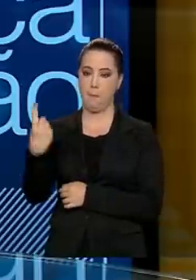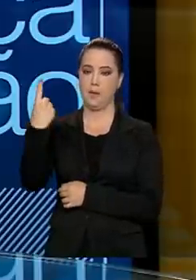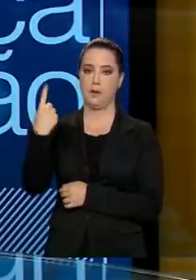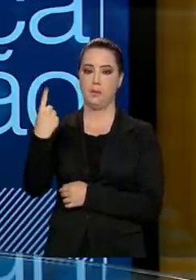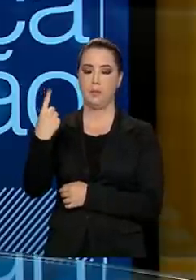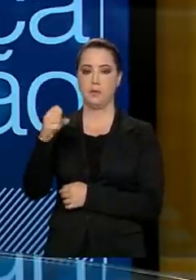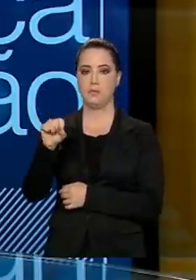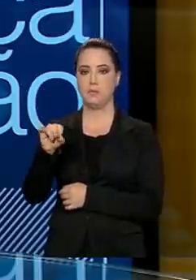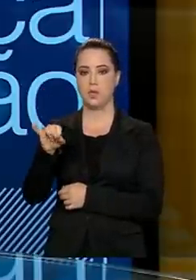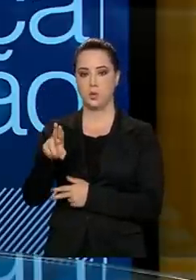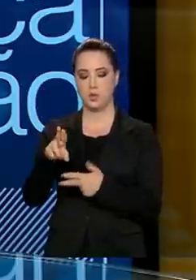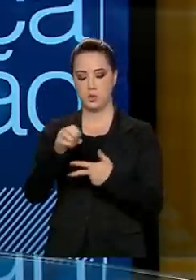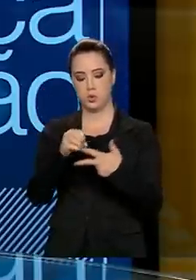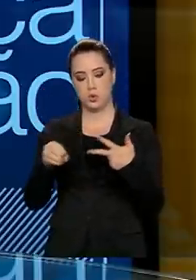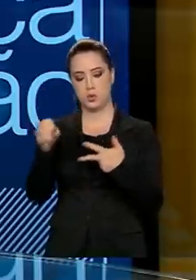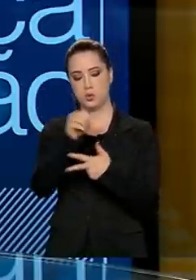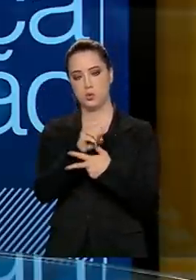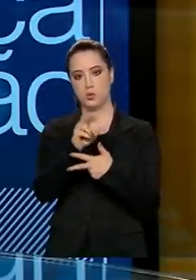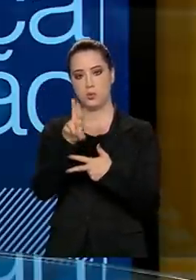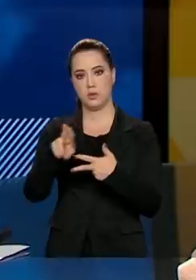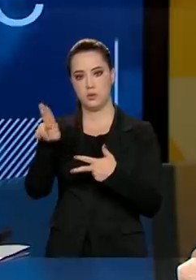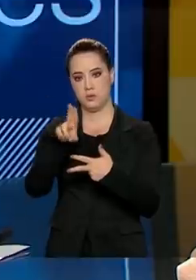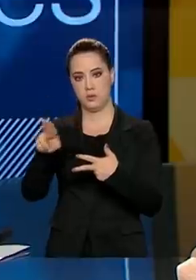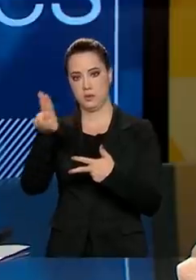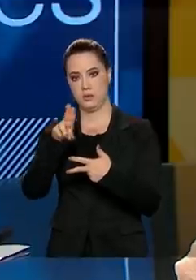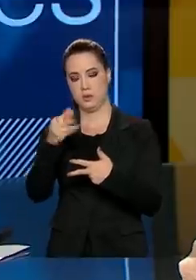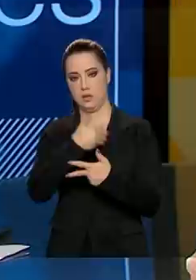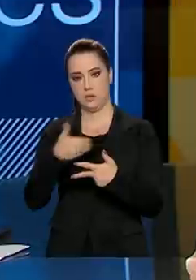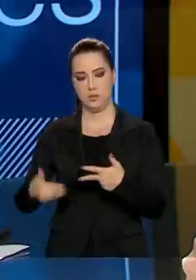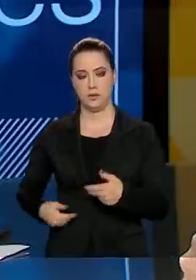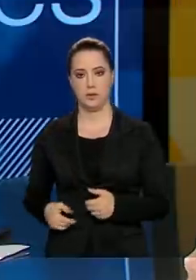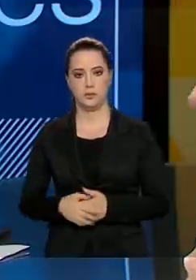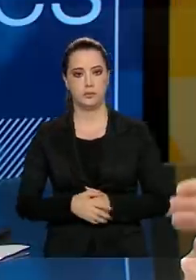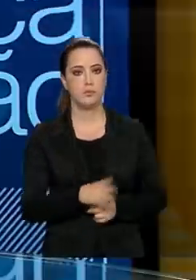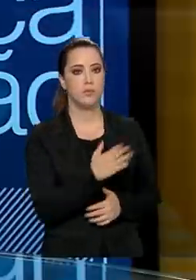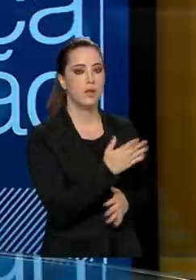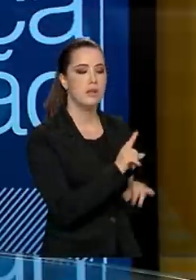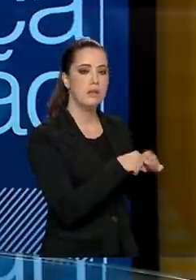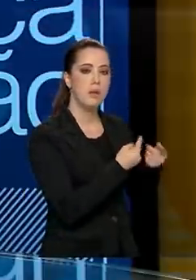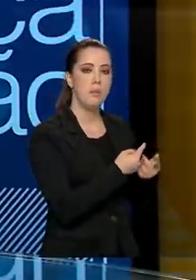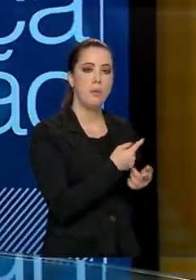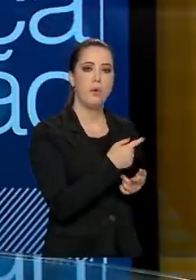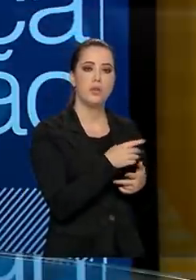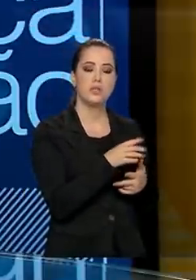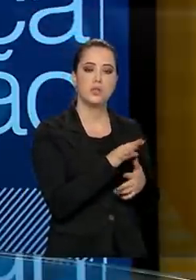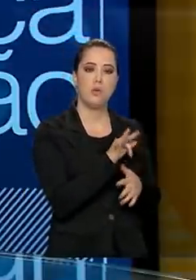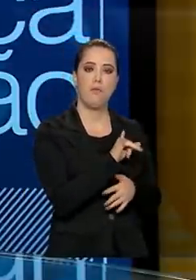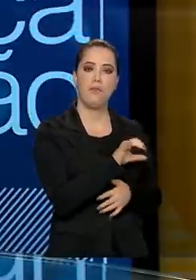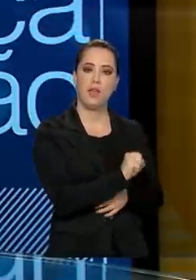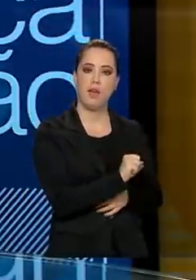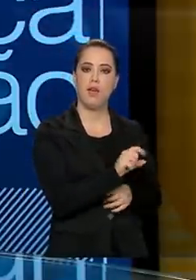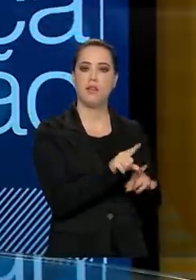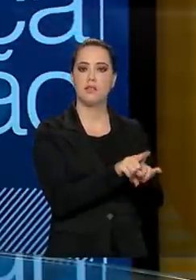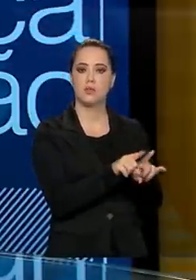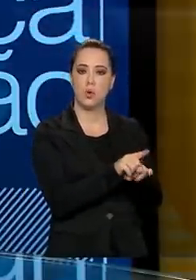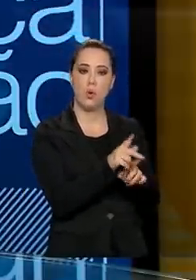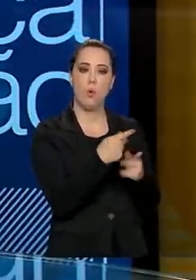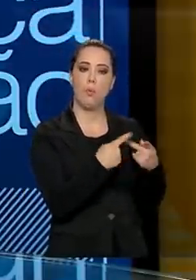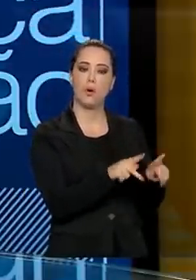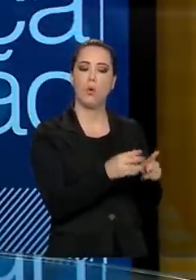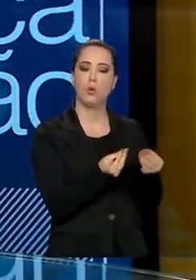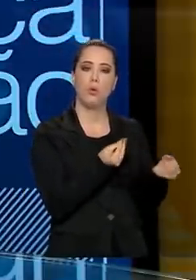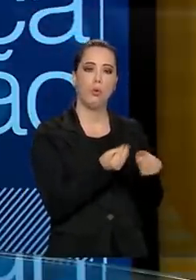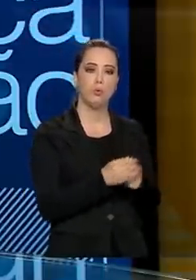SISU para as universidades públicas. E a seleção para o FIES e para ProUni? Acontece na sequência. Então, depois que acontece o resultado do SISU,